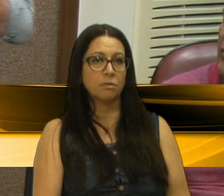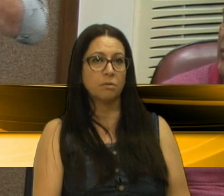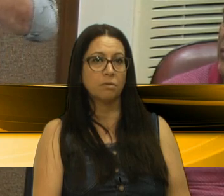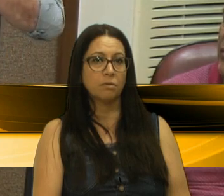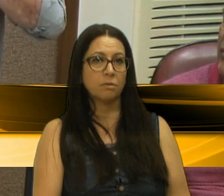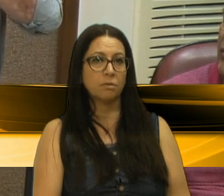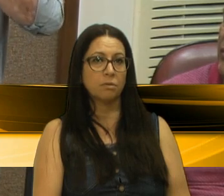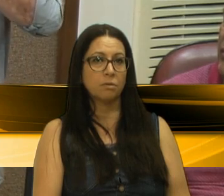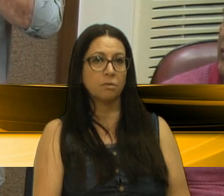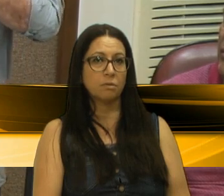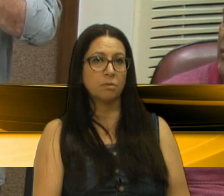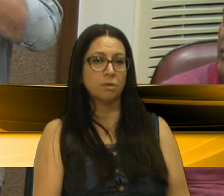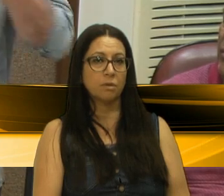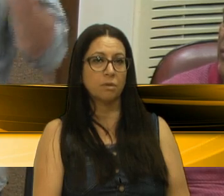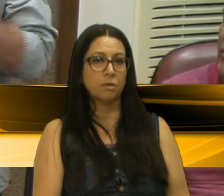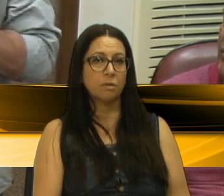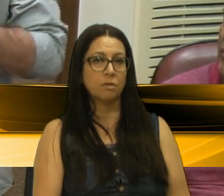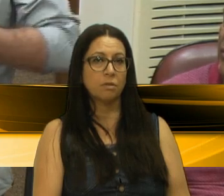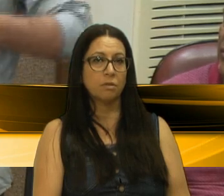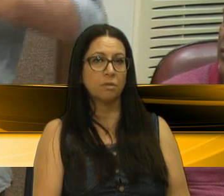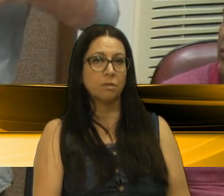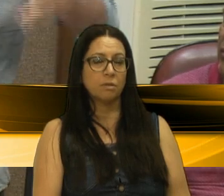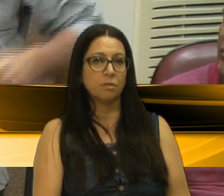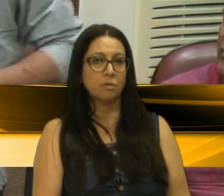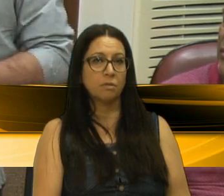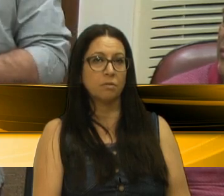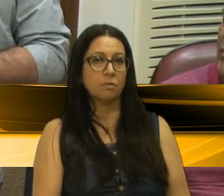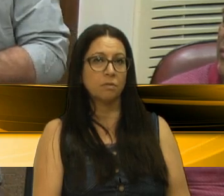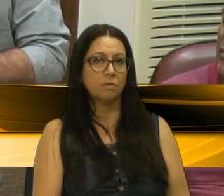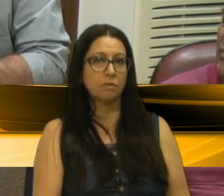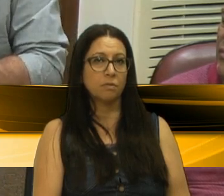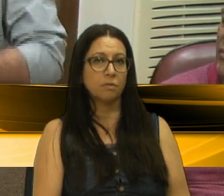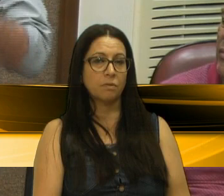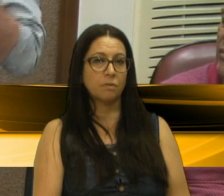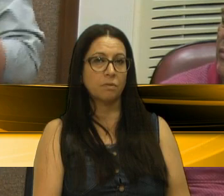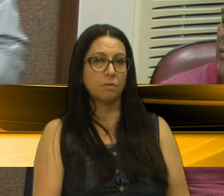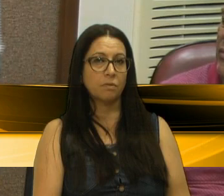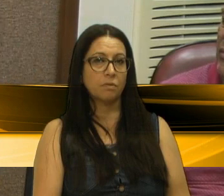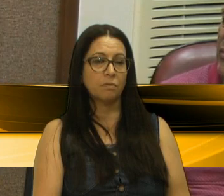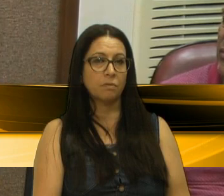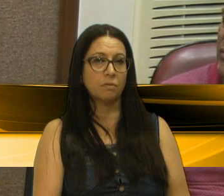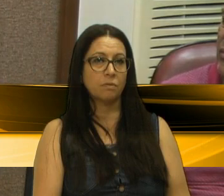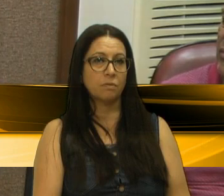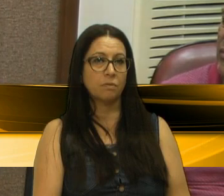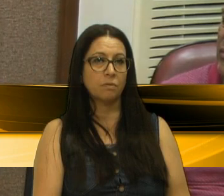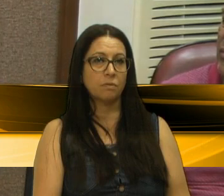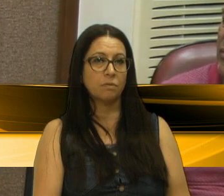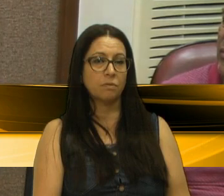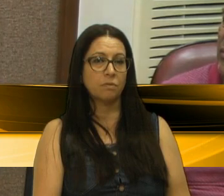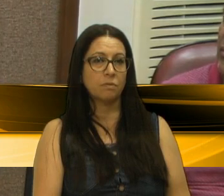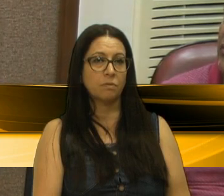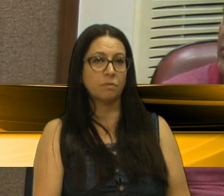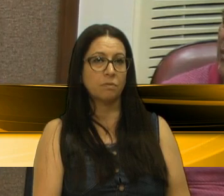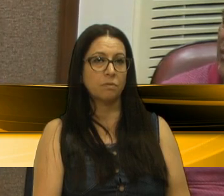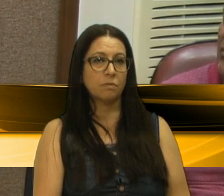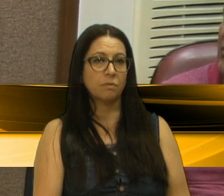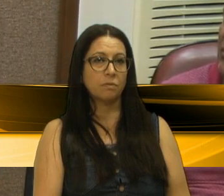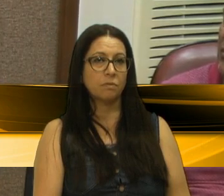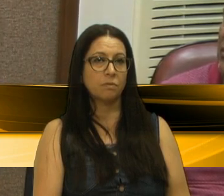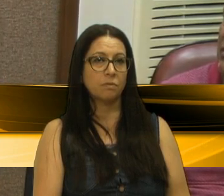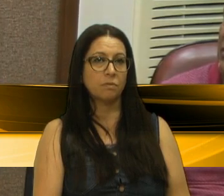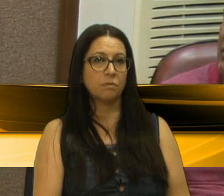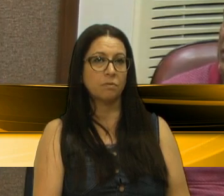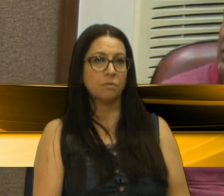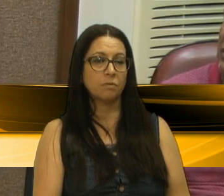Essa proposta tem como objetivo a redução dessa grande parte das dificuldades que a gente já